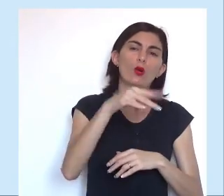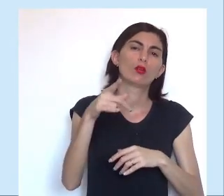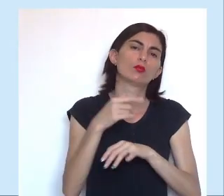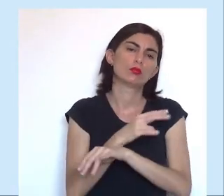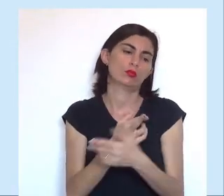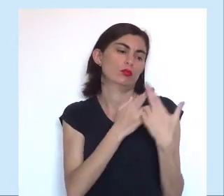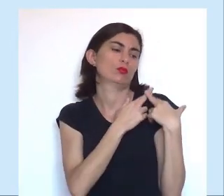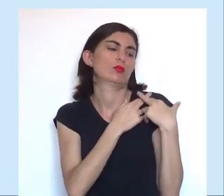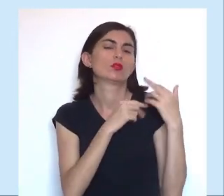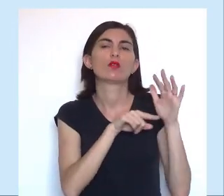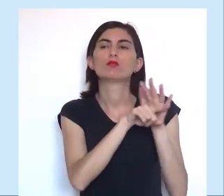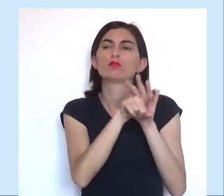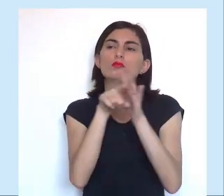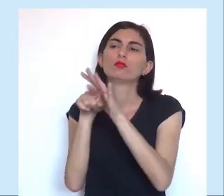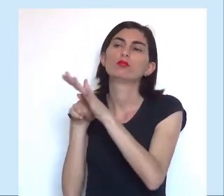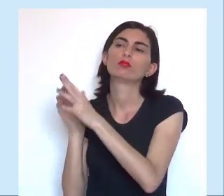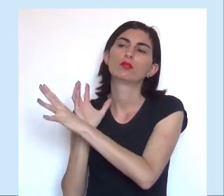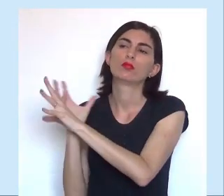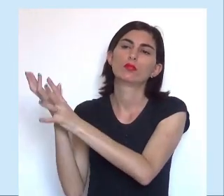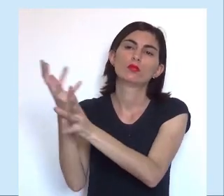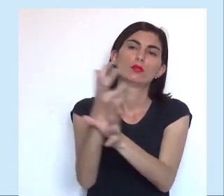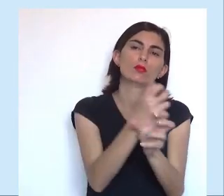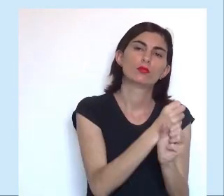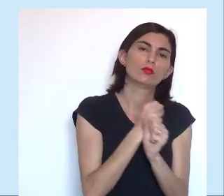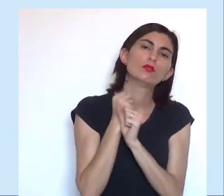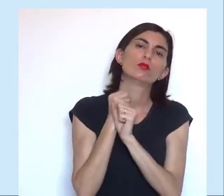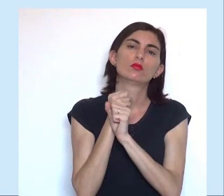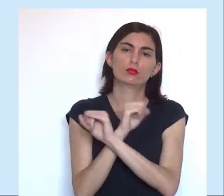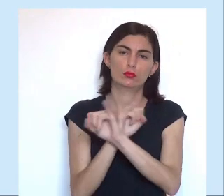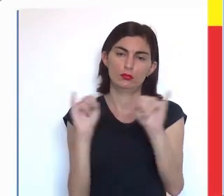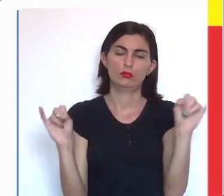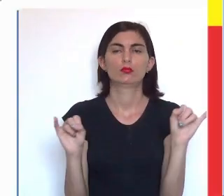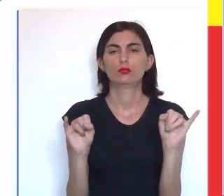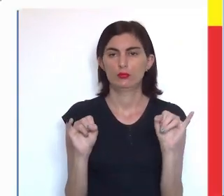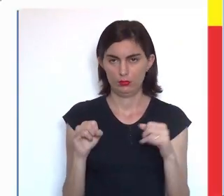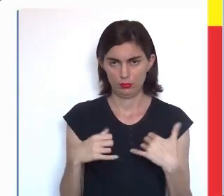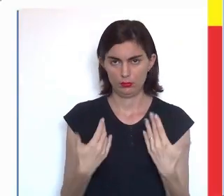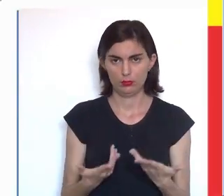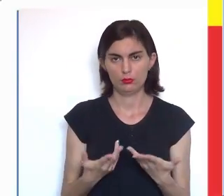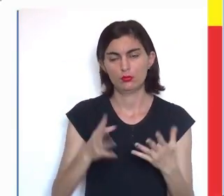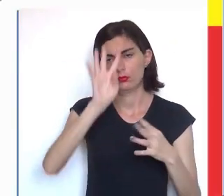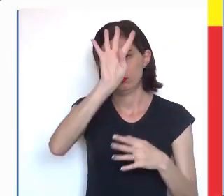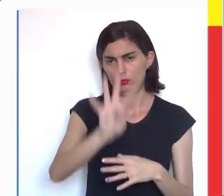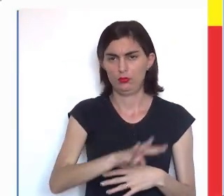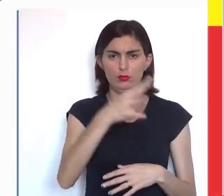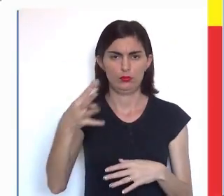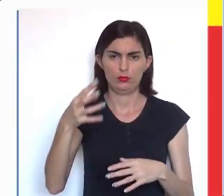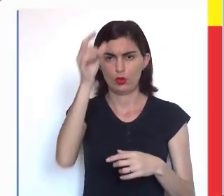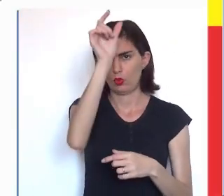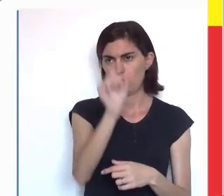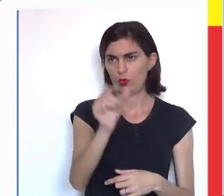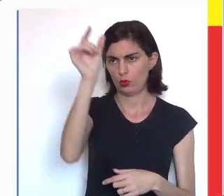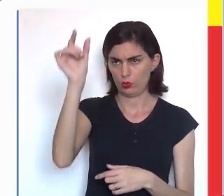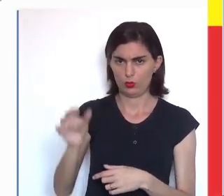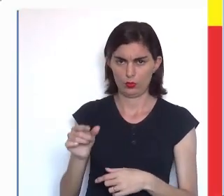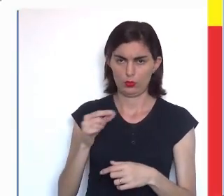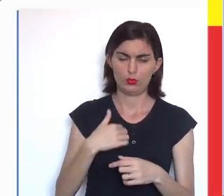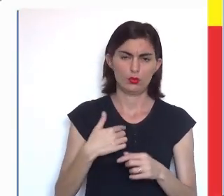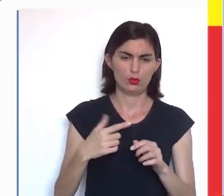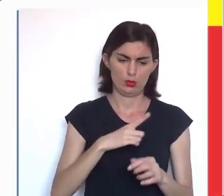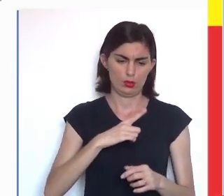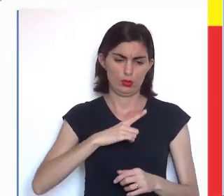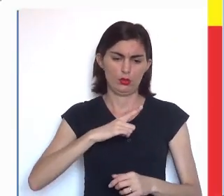órgão responsável por levantar esses dados. No gráfico de coluna,